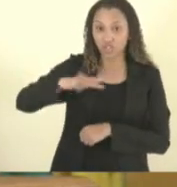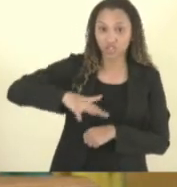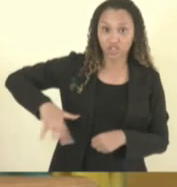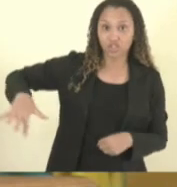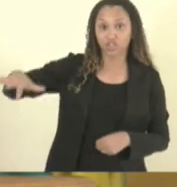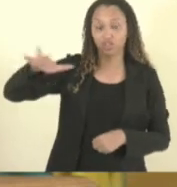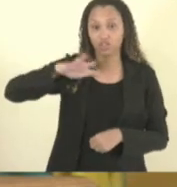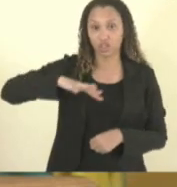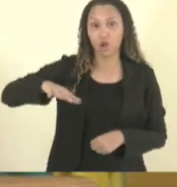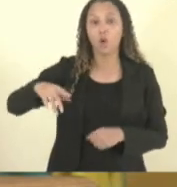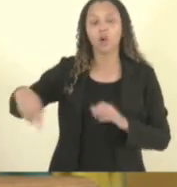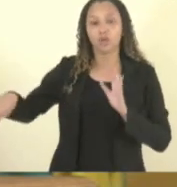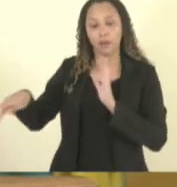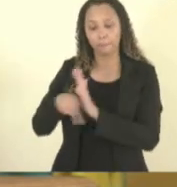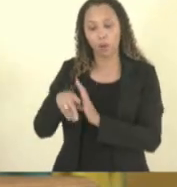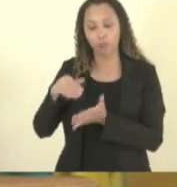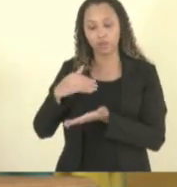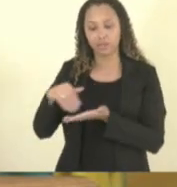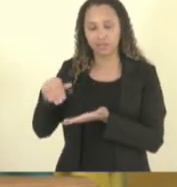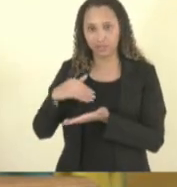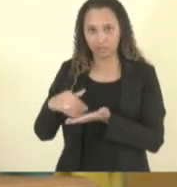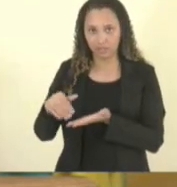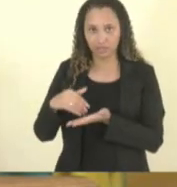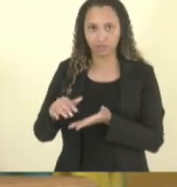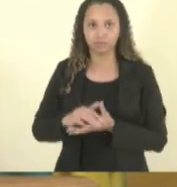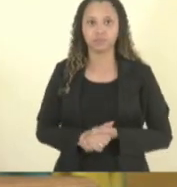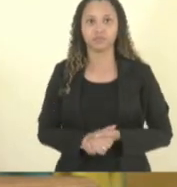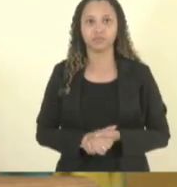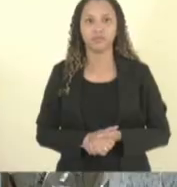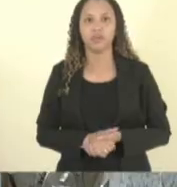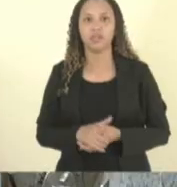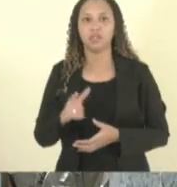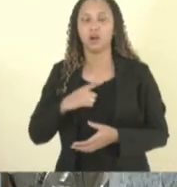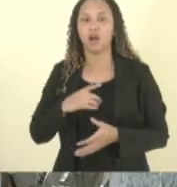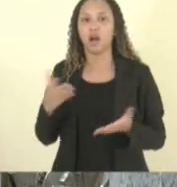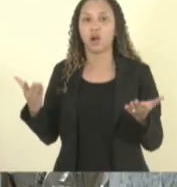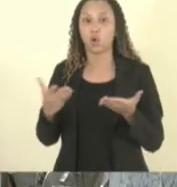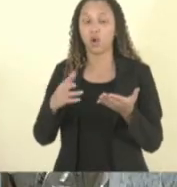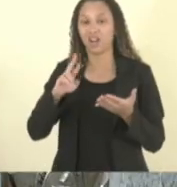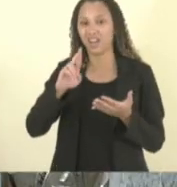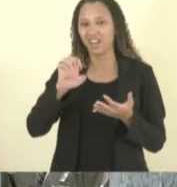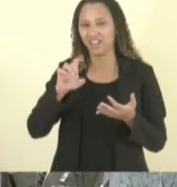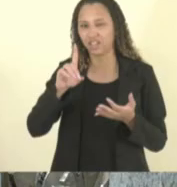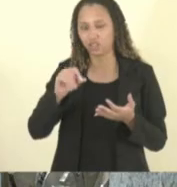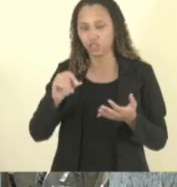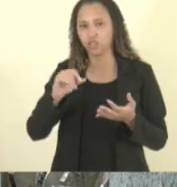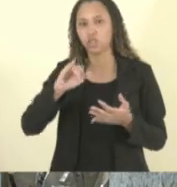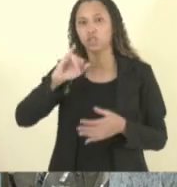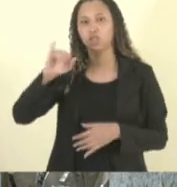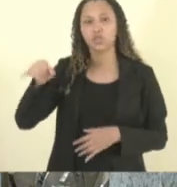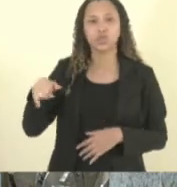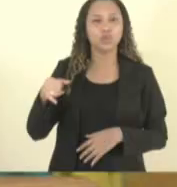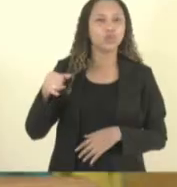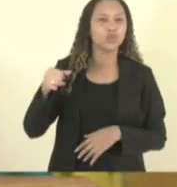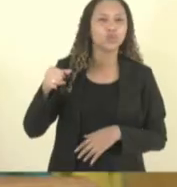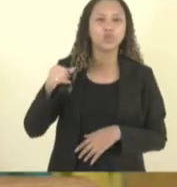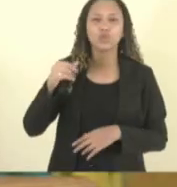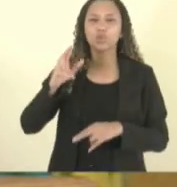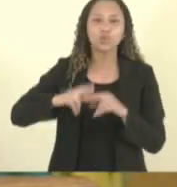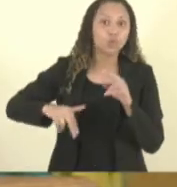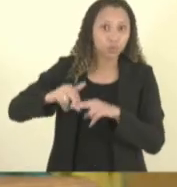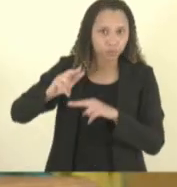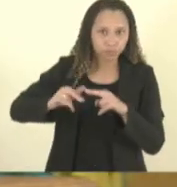que saem da secretaria eu vou jogar agora para a rede em julho três grandes quatro grandes